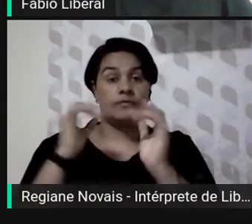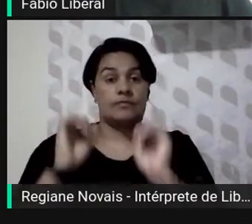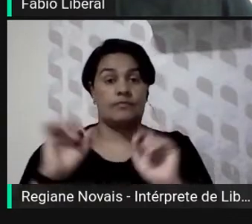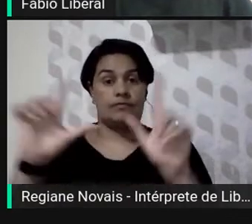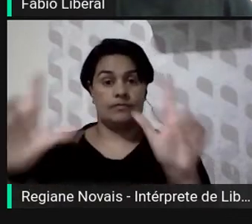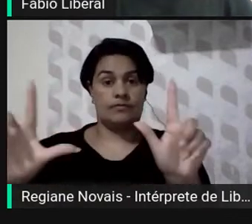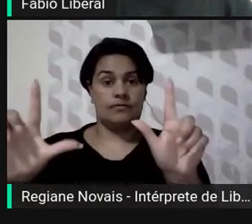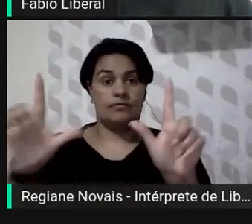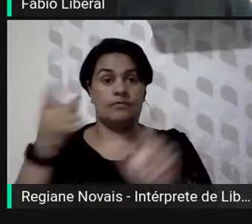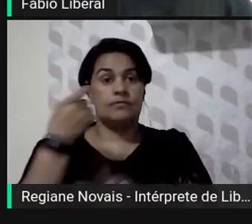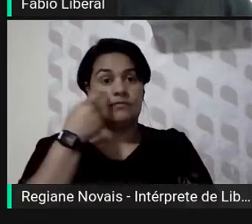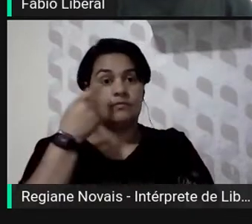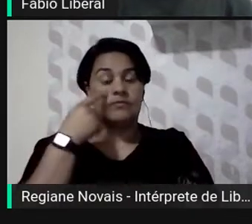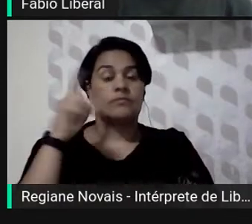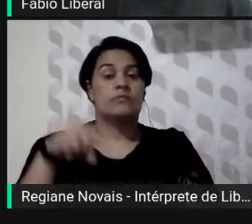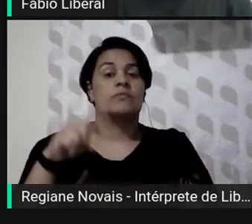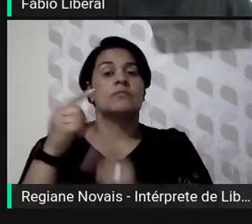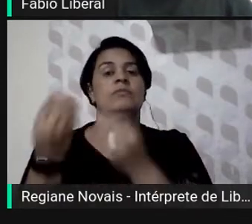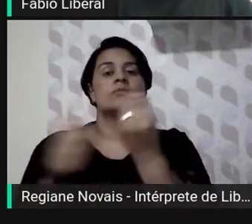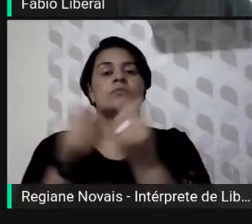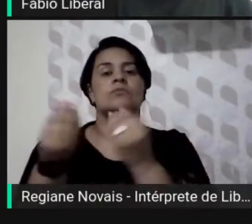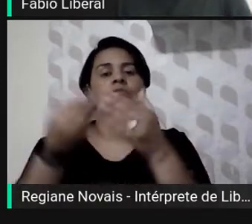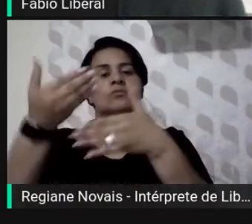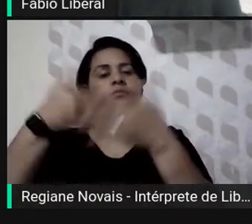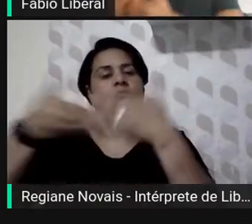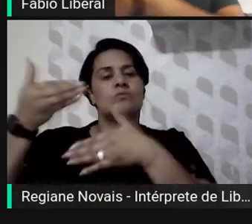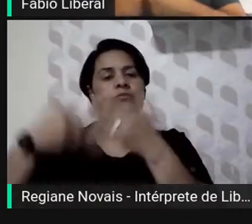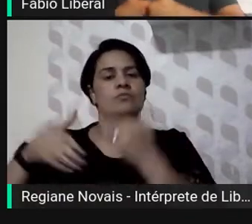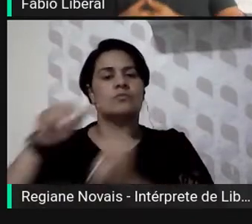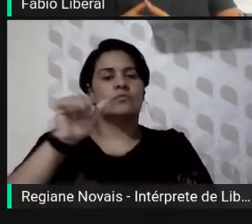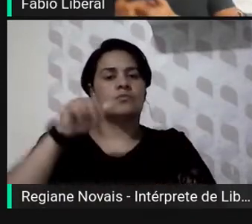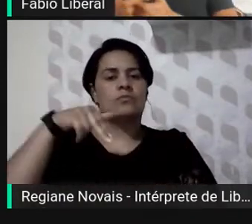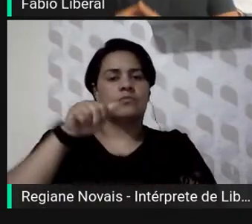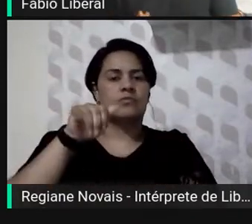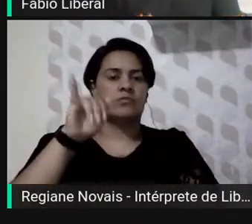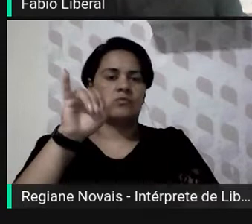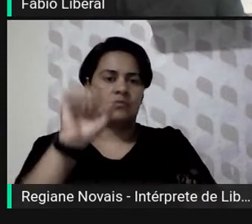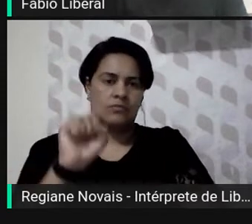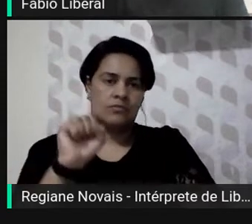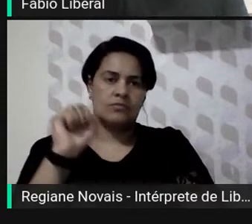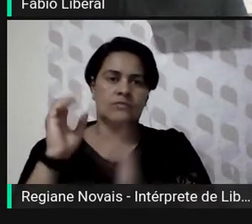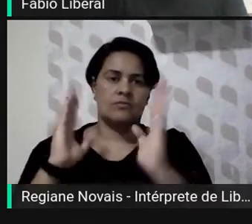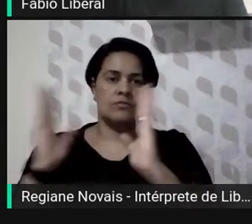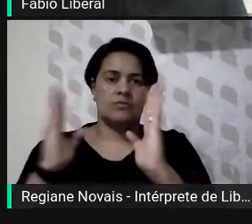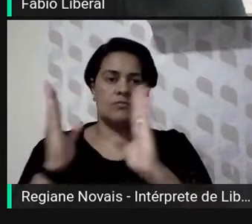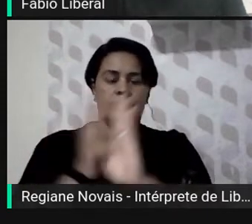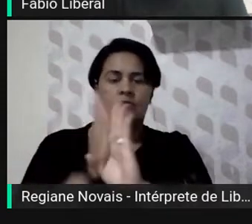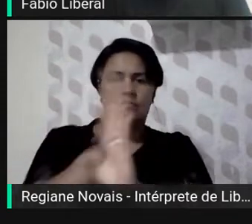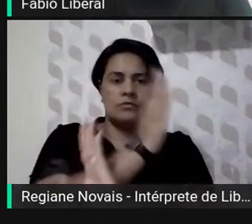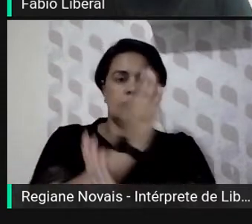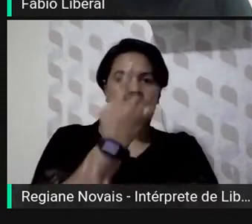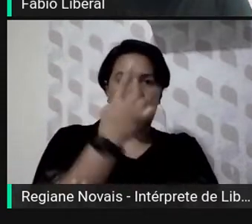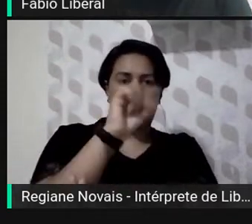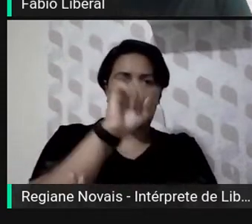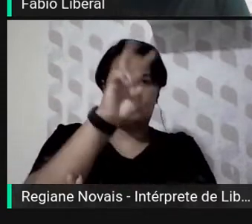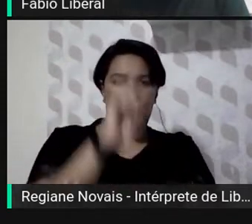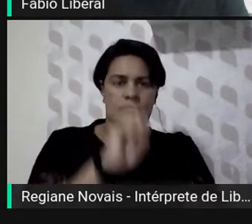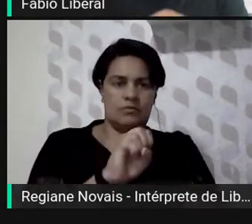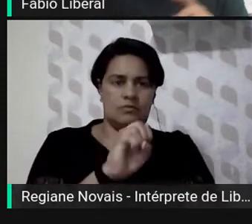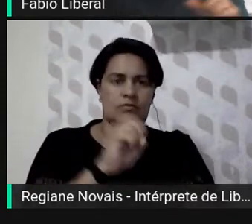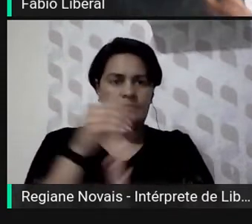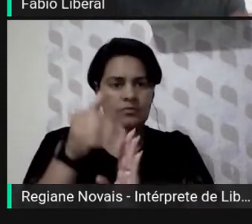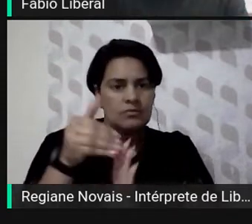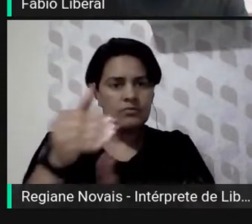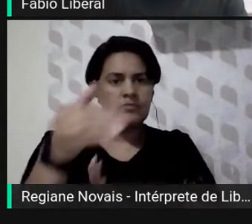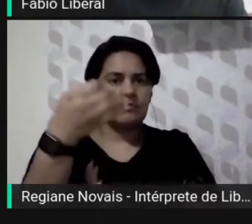iniciativas de produção retrospectiva dos anais do período anterior a 1858, quando eles tinham começado a ser produzidos.